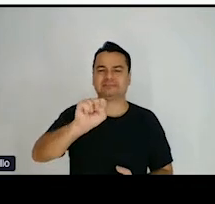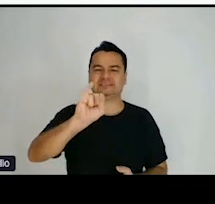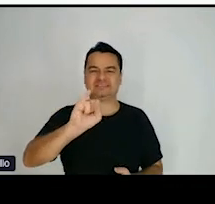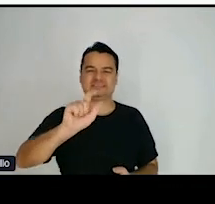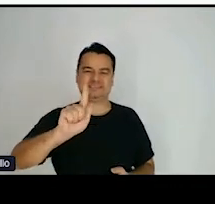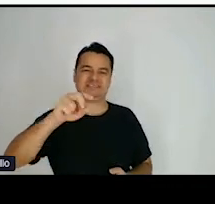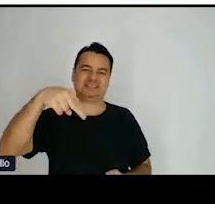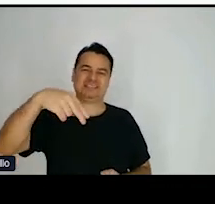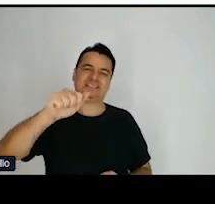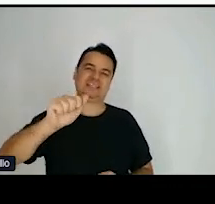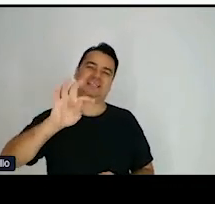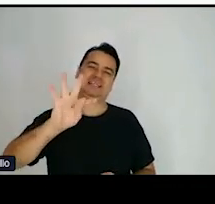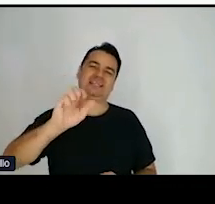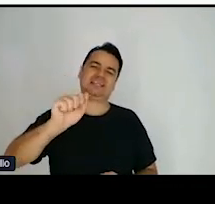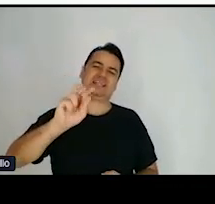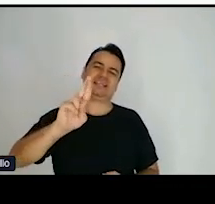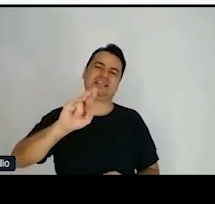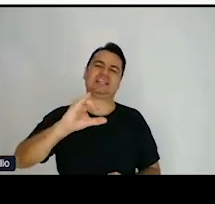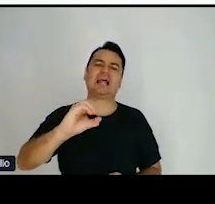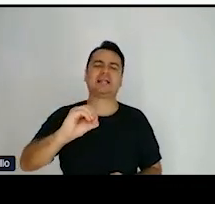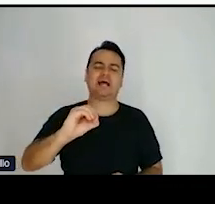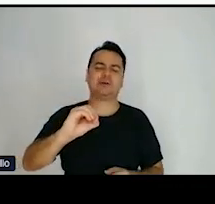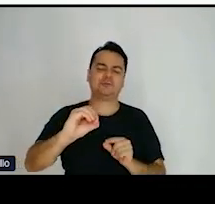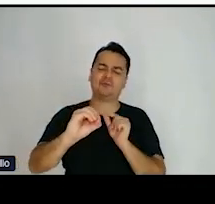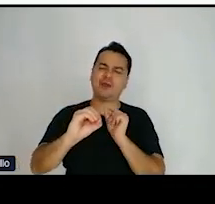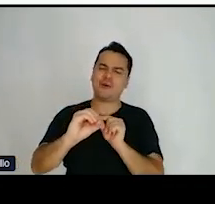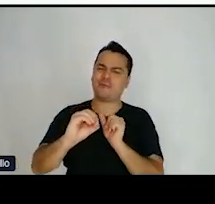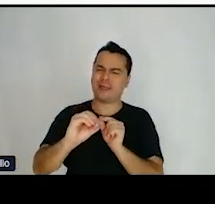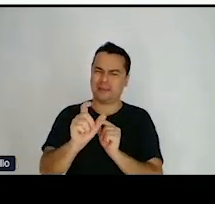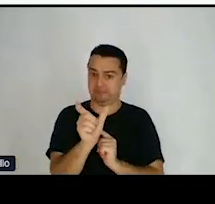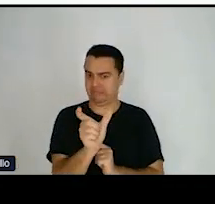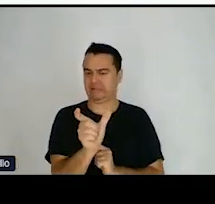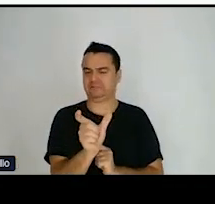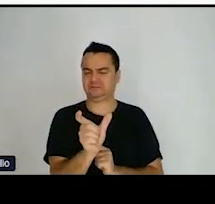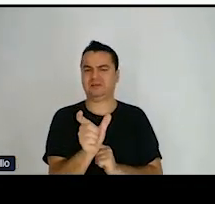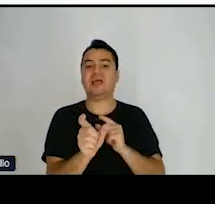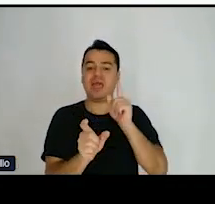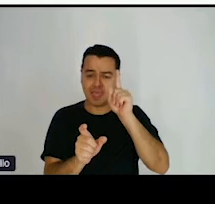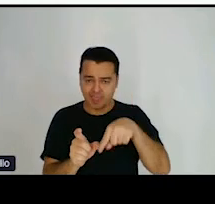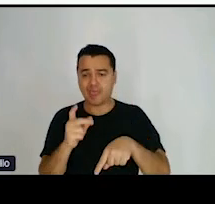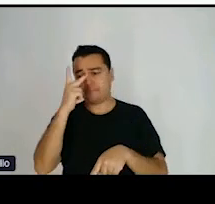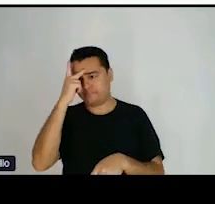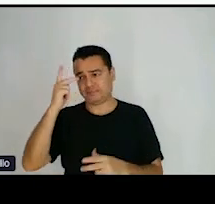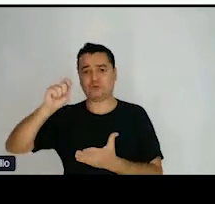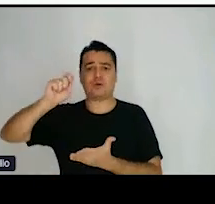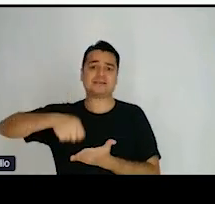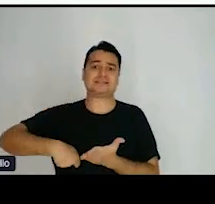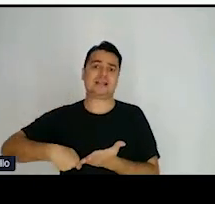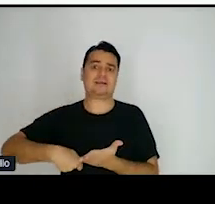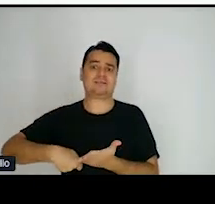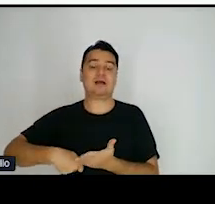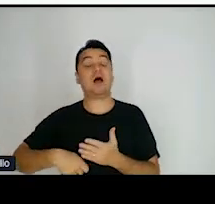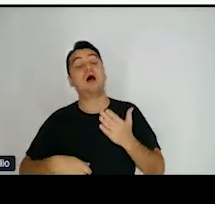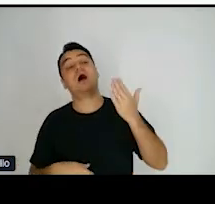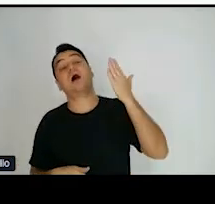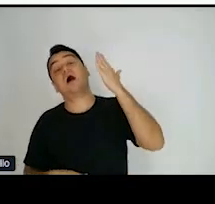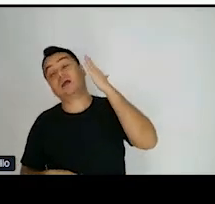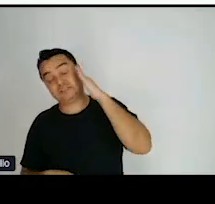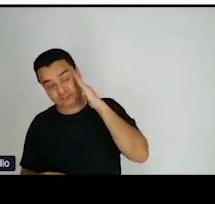sempre tenta, quando usar essa palavra, colocar signatário aquele que assina, para que as pessoas entendam do que se trata.